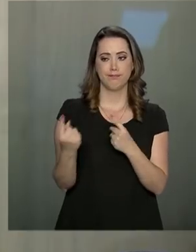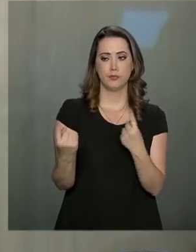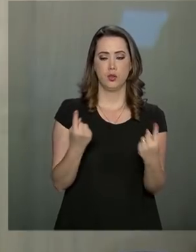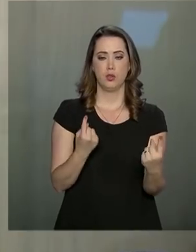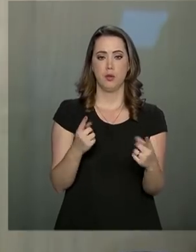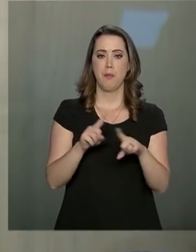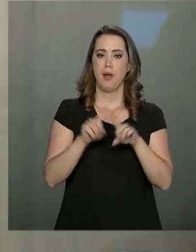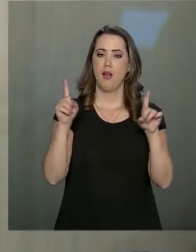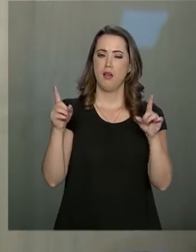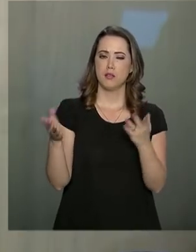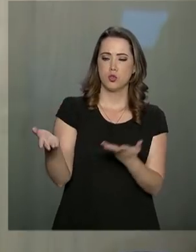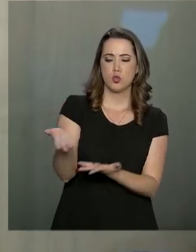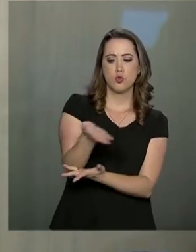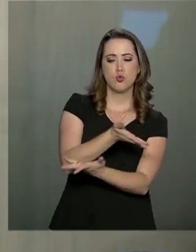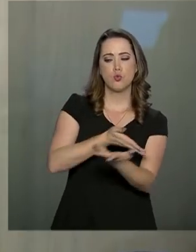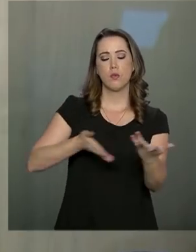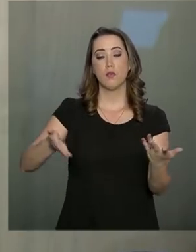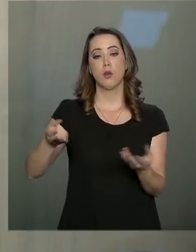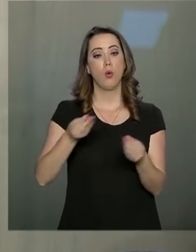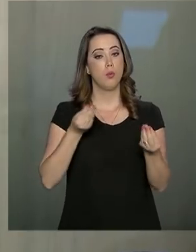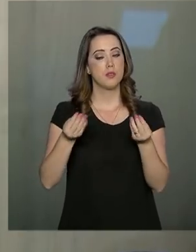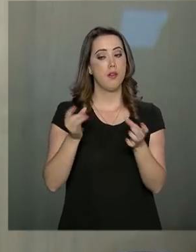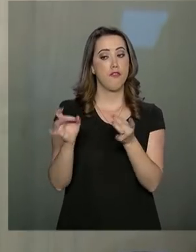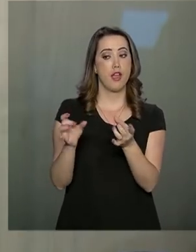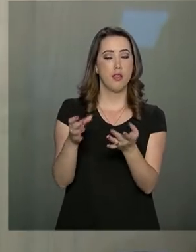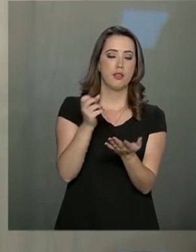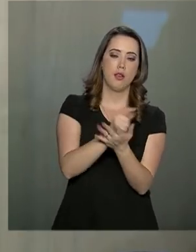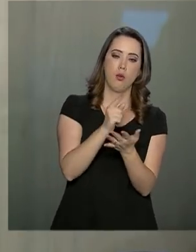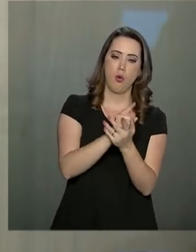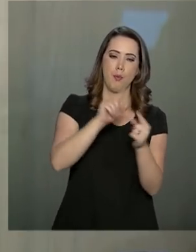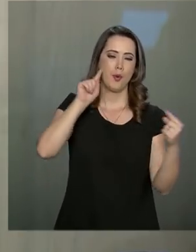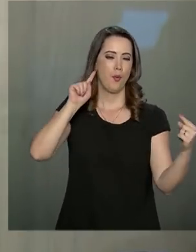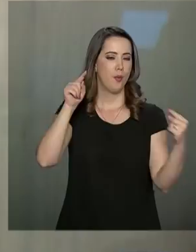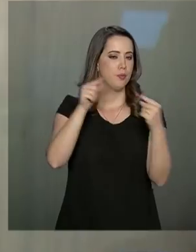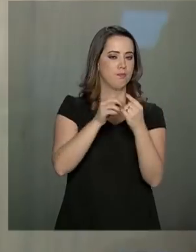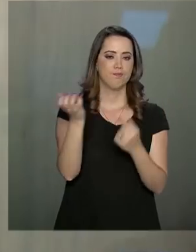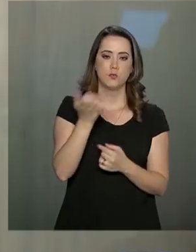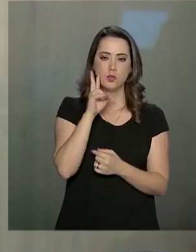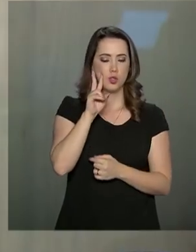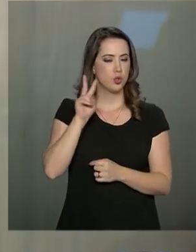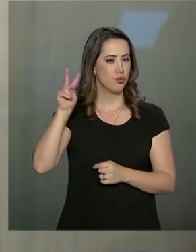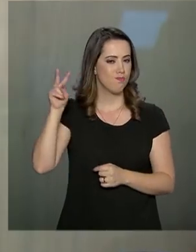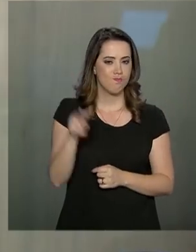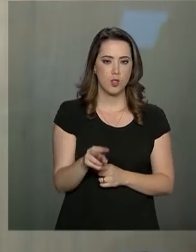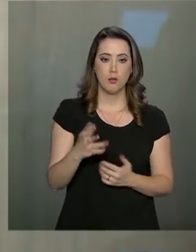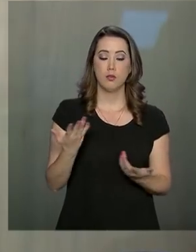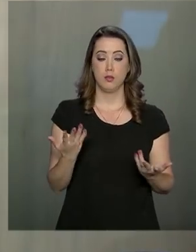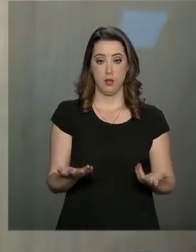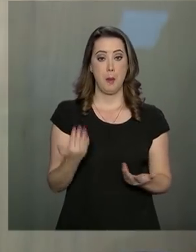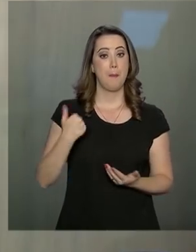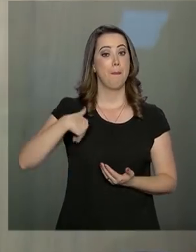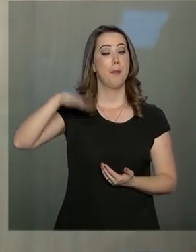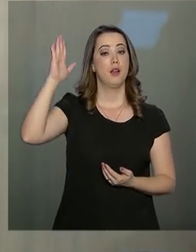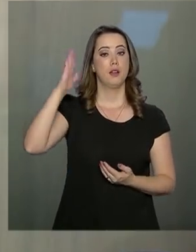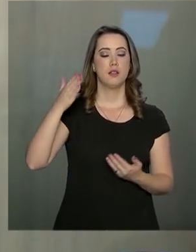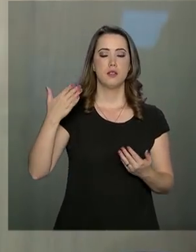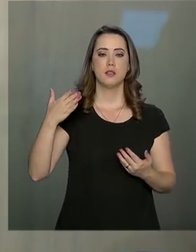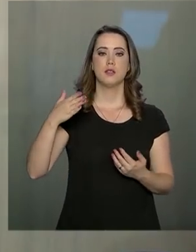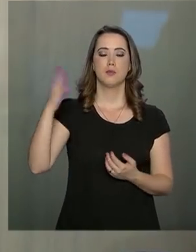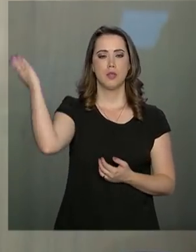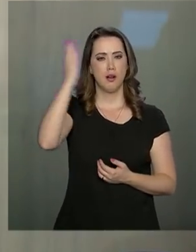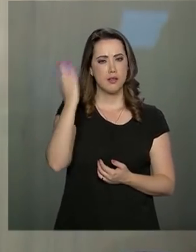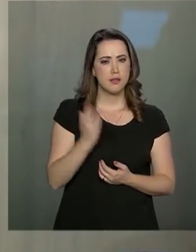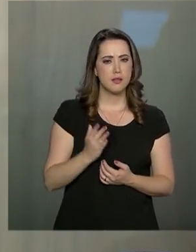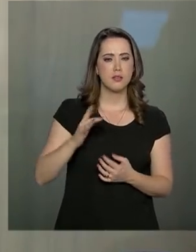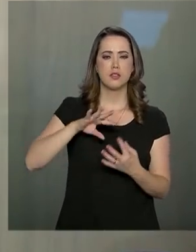coisas, ou seja, a corrente de comércio do país. Esse é o nosso principal objetivo e é isso que a gente está voltado nesse governo, aumentar a participação